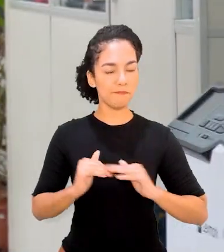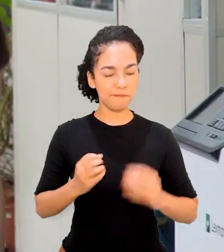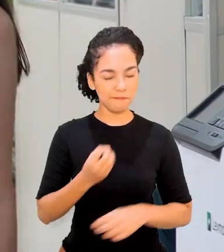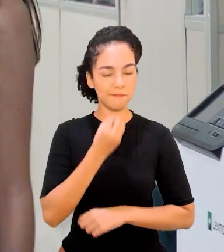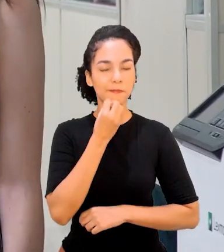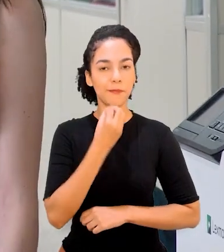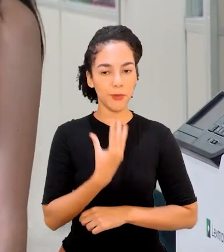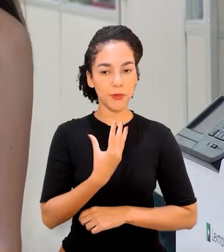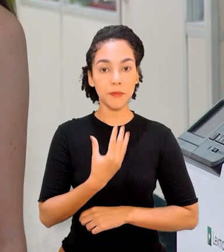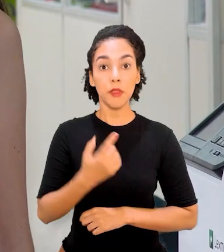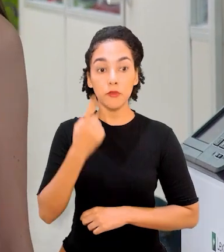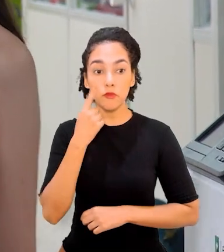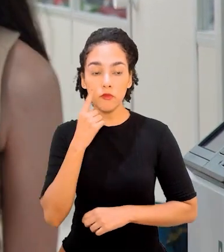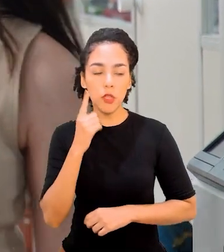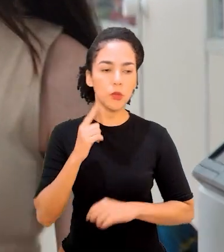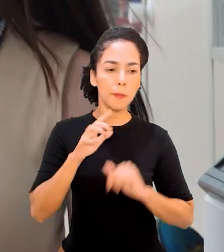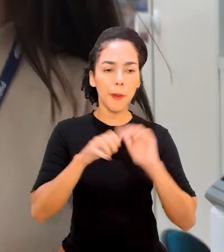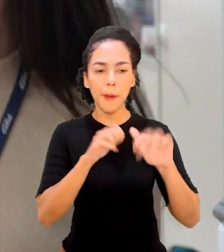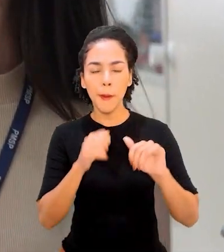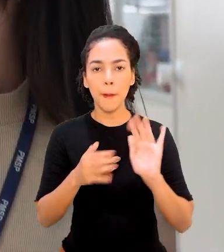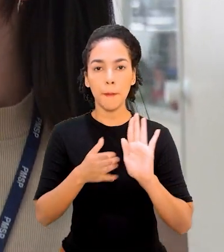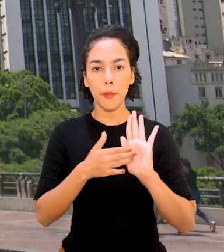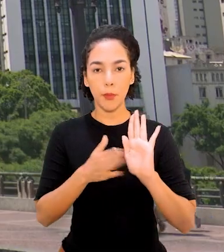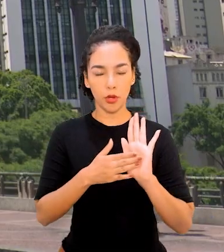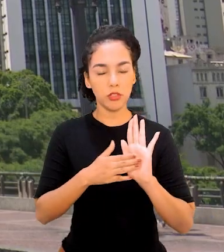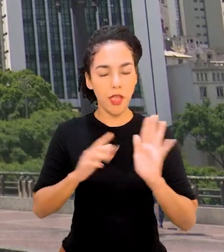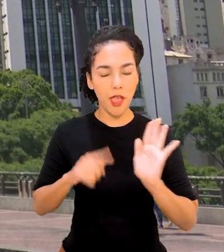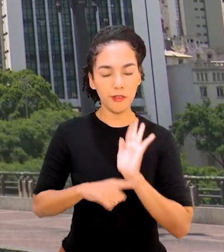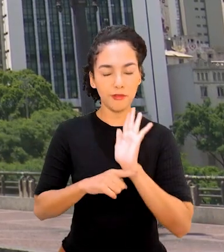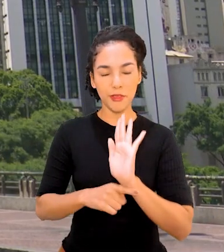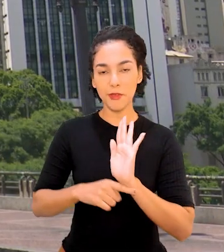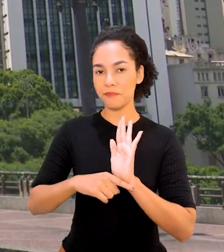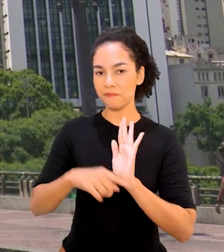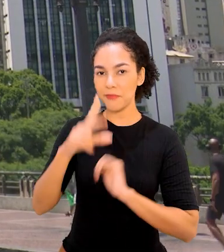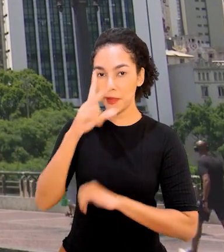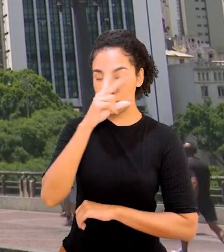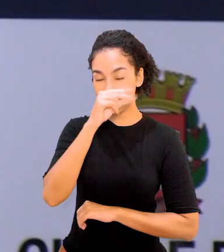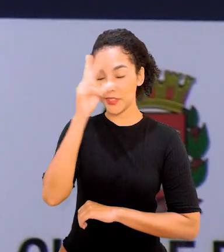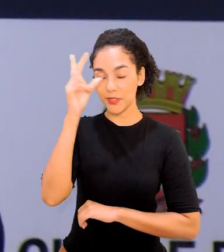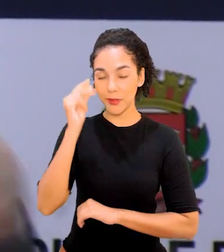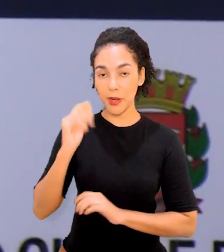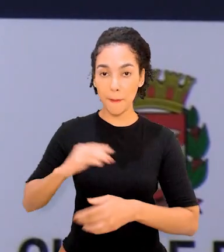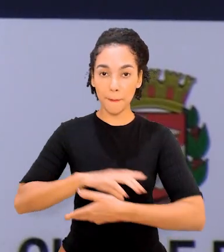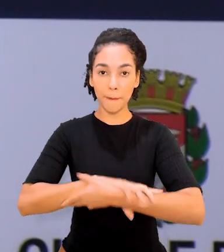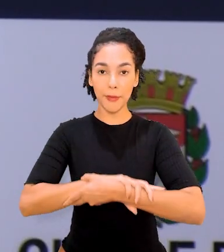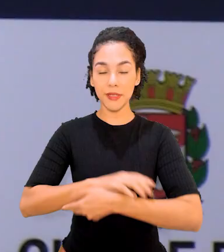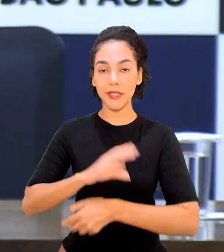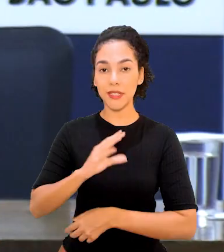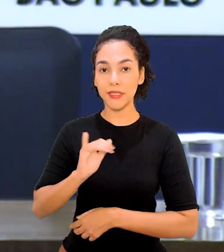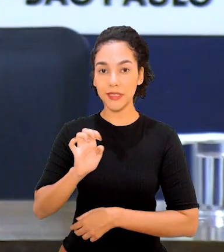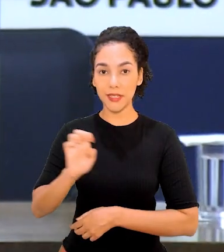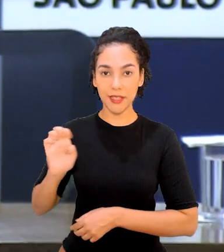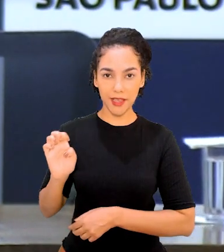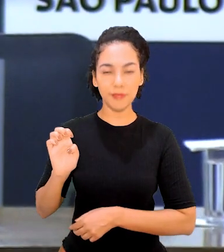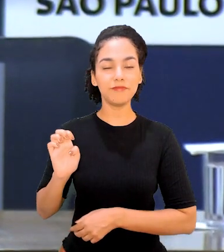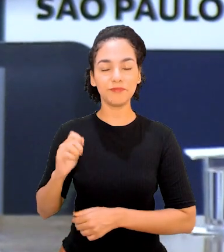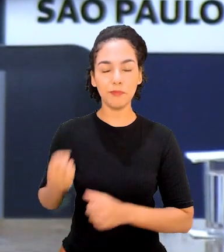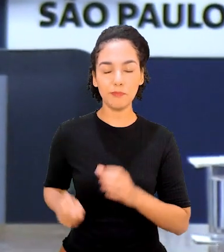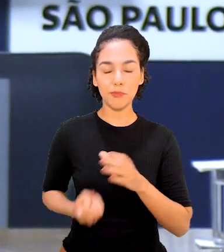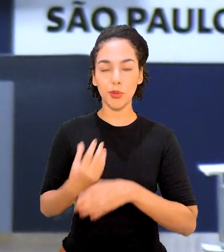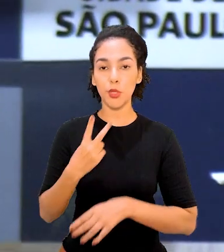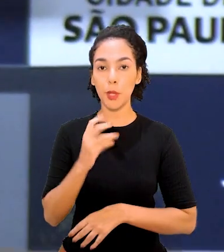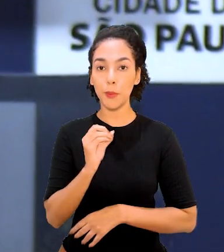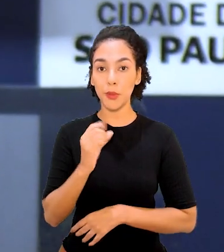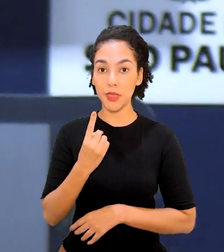Buscando propostas que possam contribuir para uma cidade melhor, a Prefeitura, em parceria com o CEE, lançou em 2010 o Prêmio